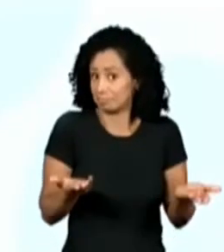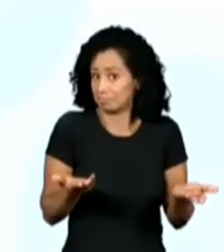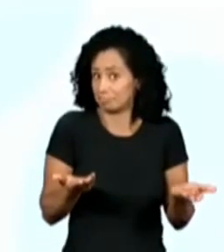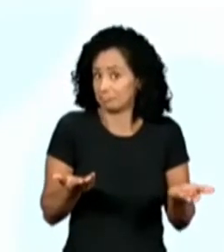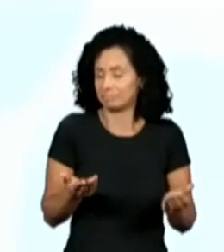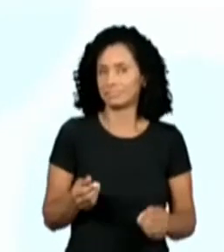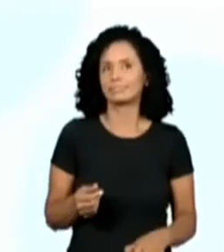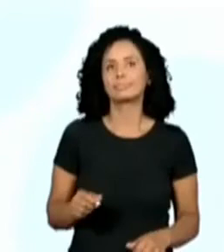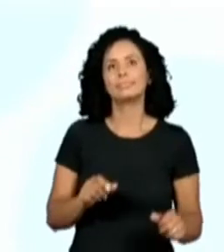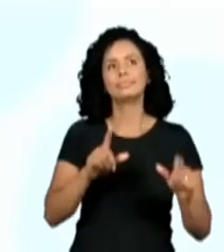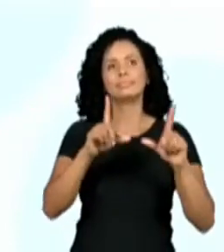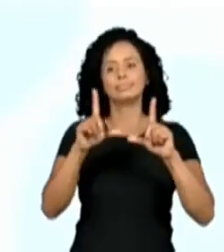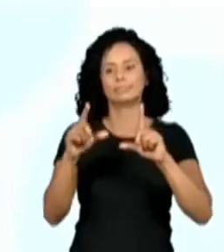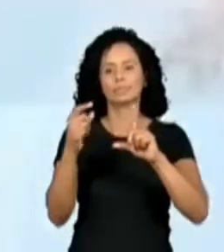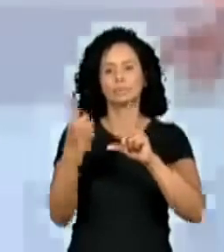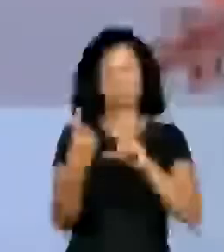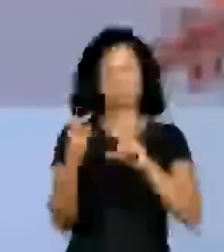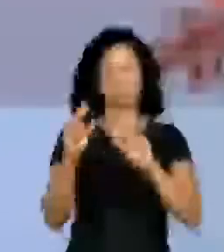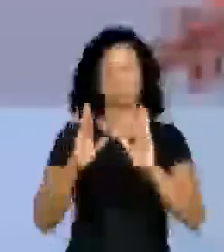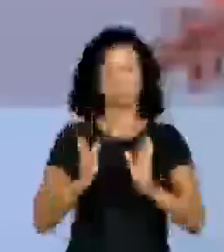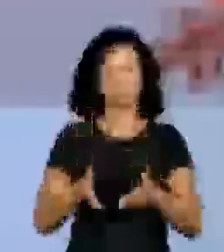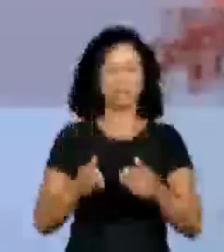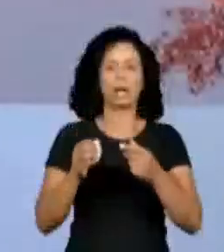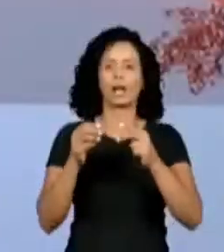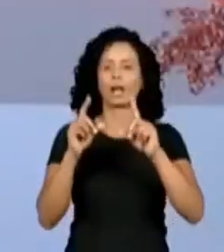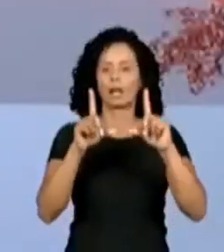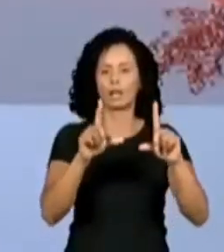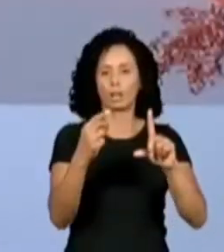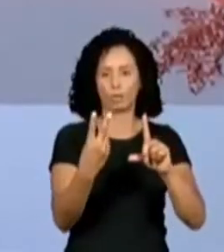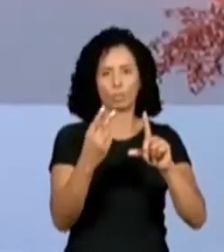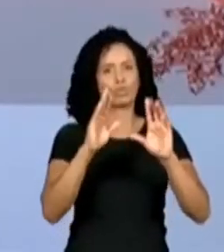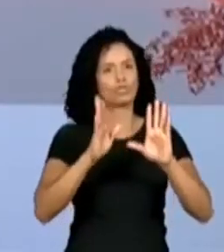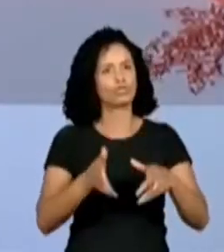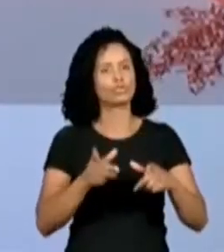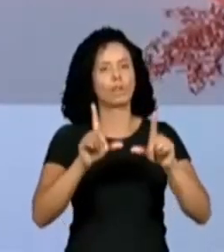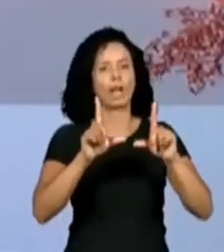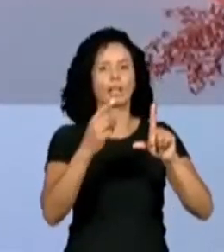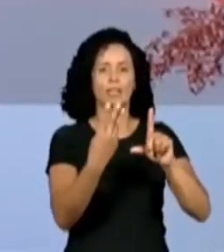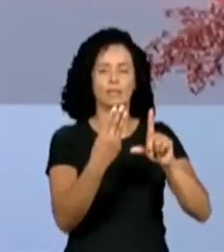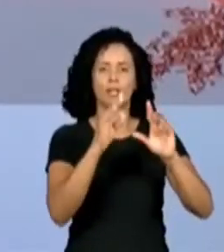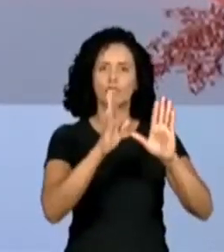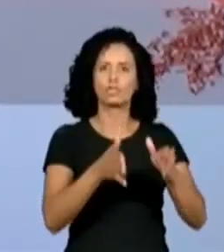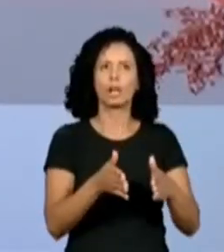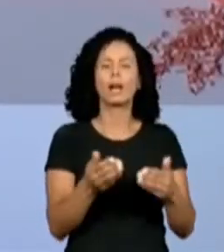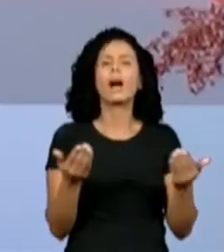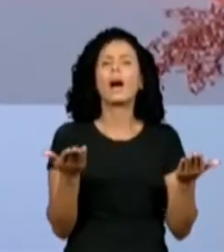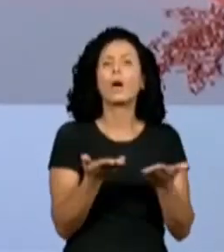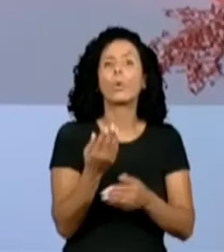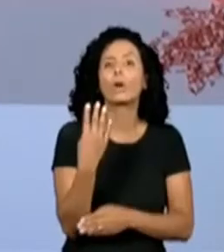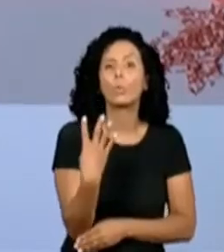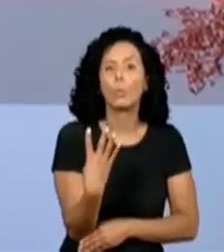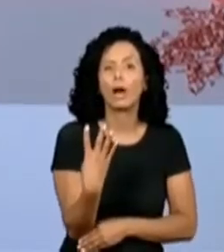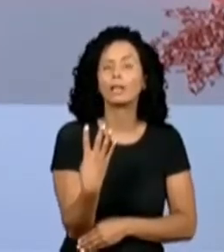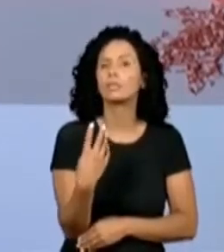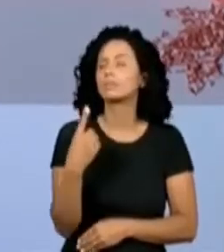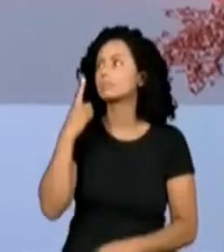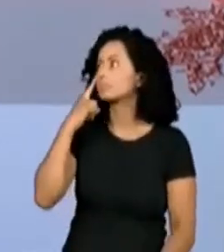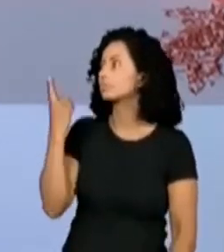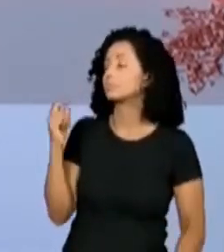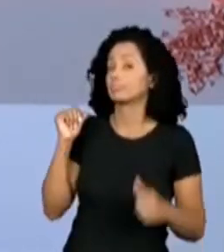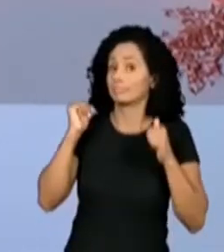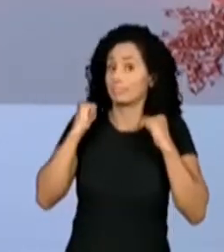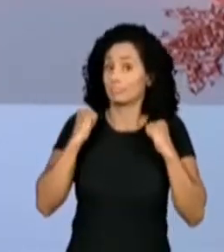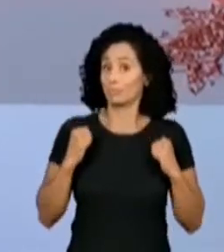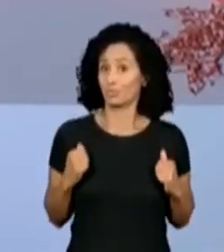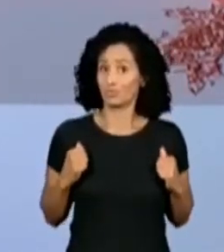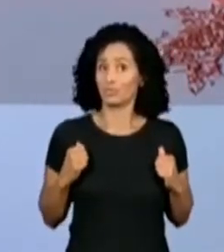we have a mochila, uma mala de pré-escola, uma mochilinha, ok? Então, ela